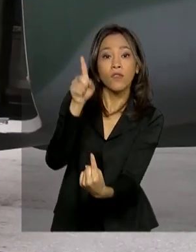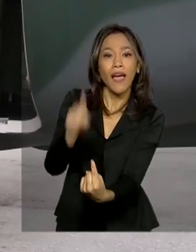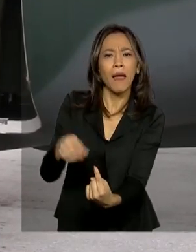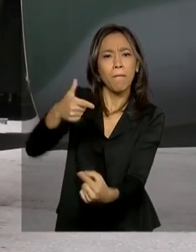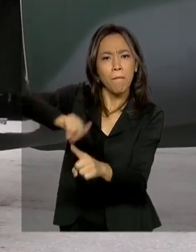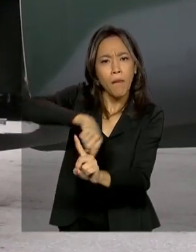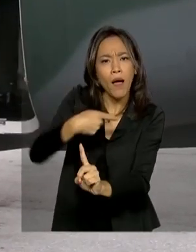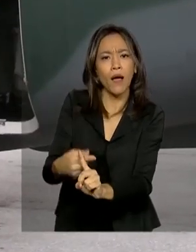próximos 60 dias.